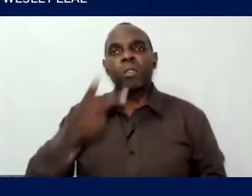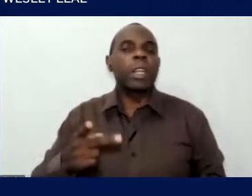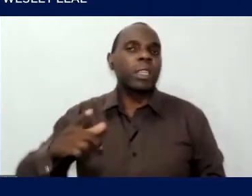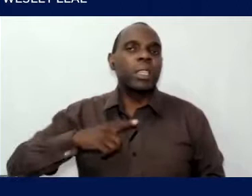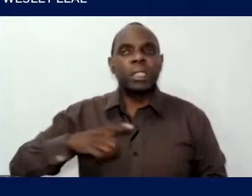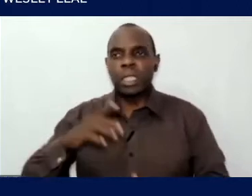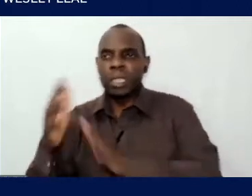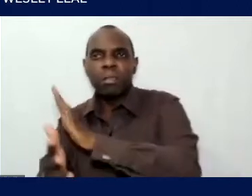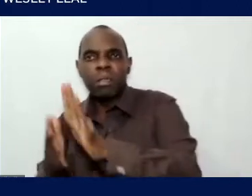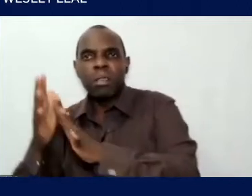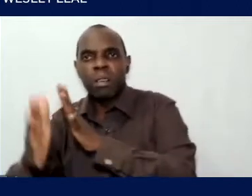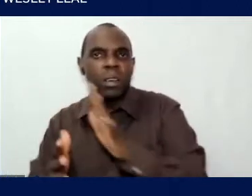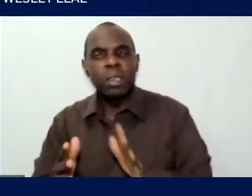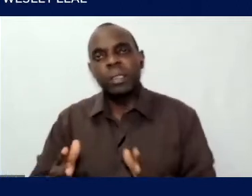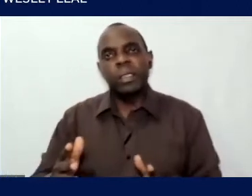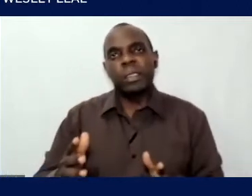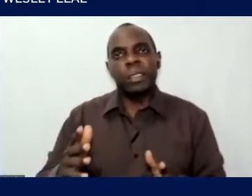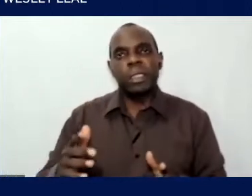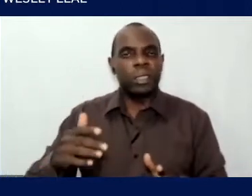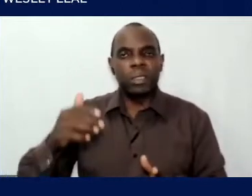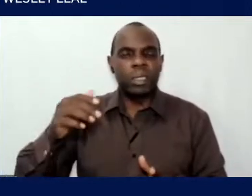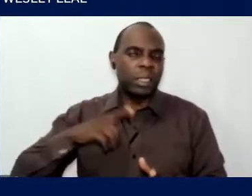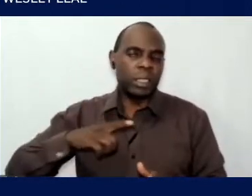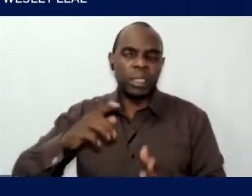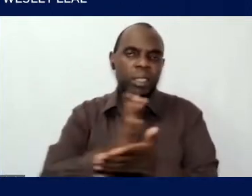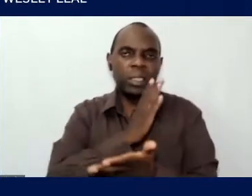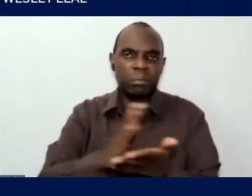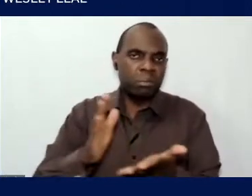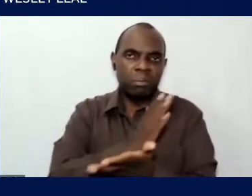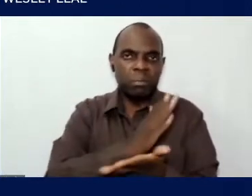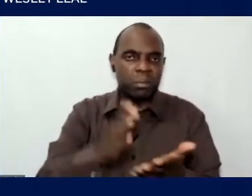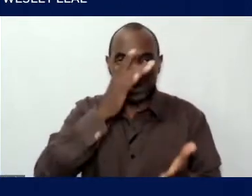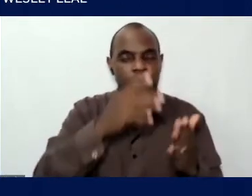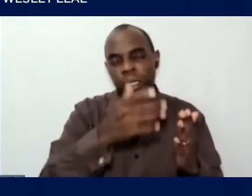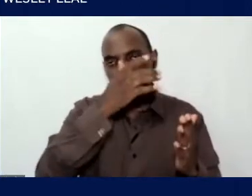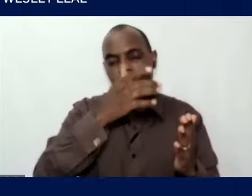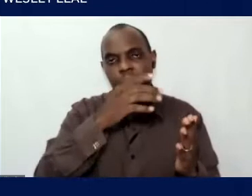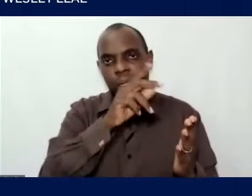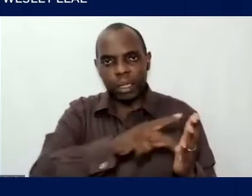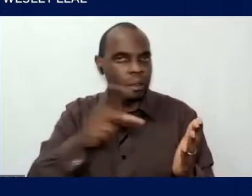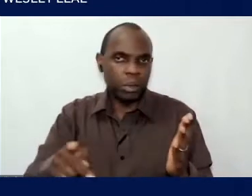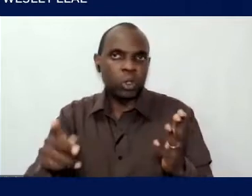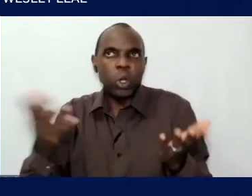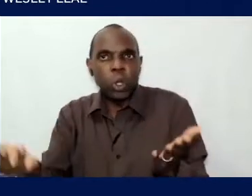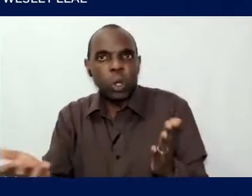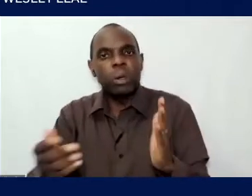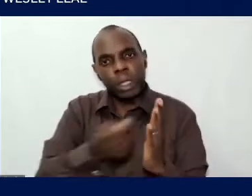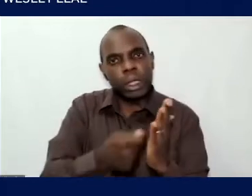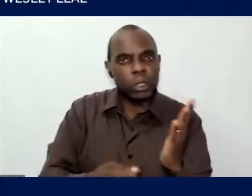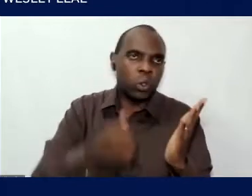do encantamento Existem muitos autores brilhantes Falando sobre isso A gente fala de alguma forma